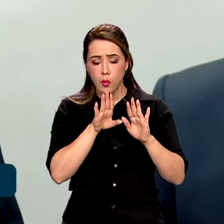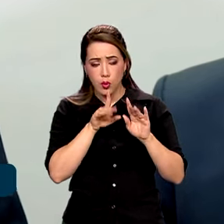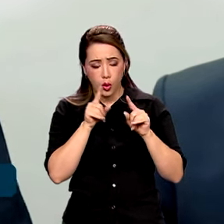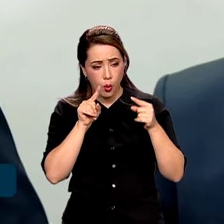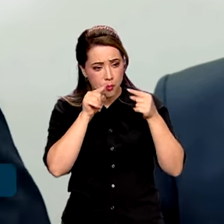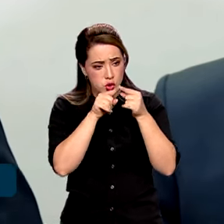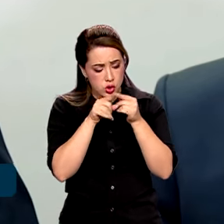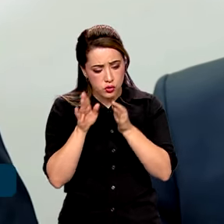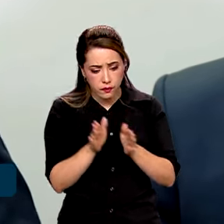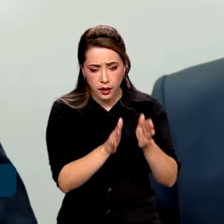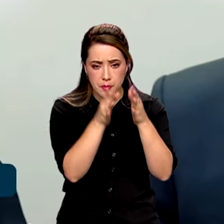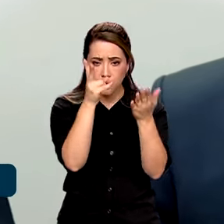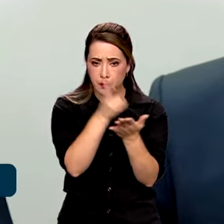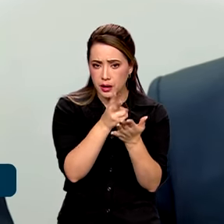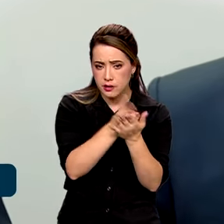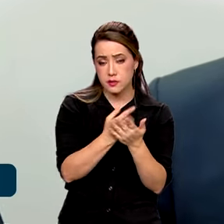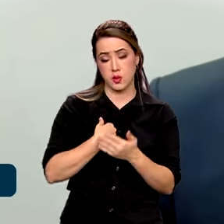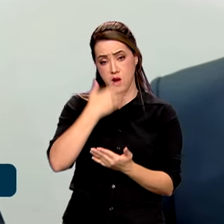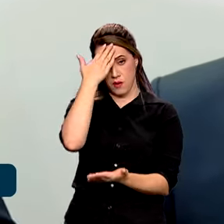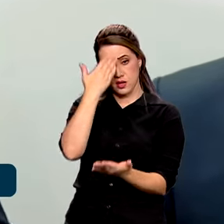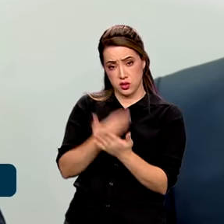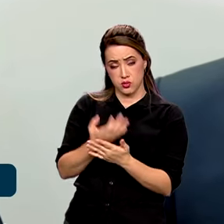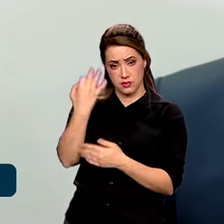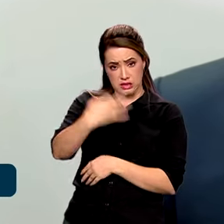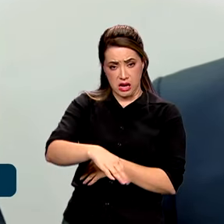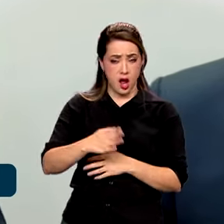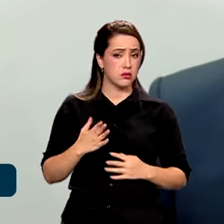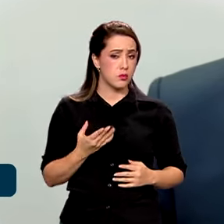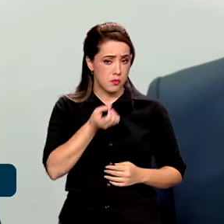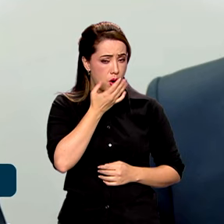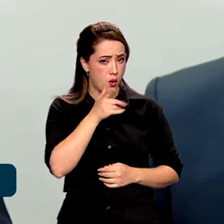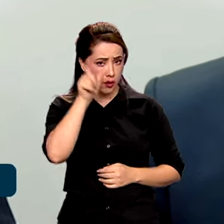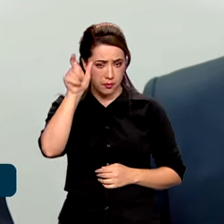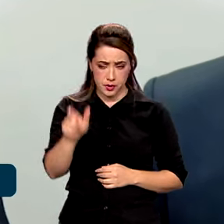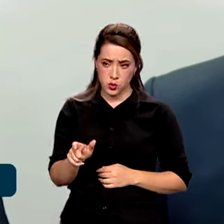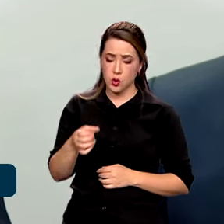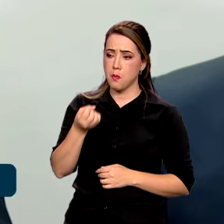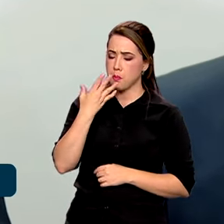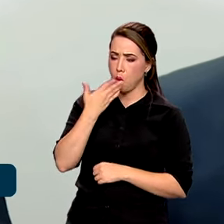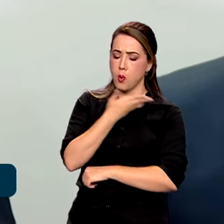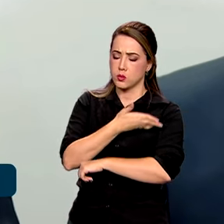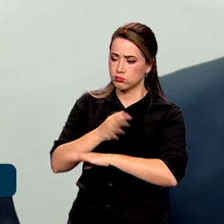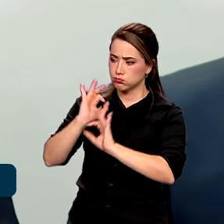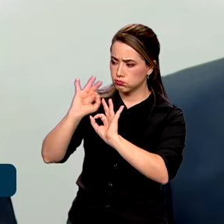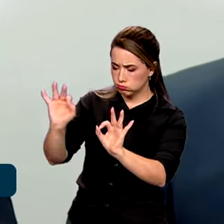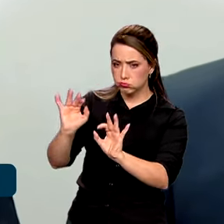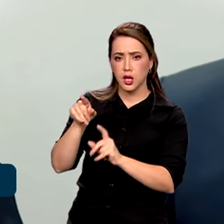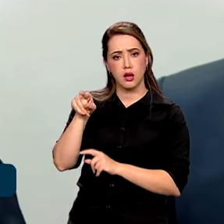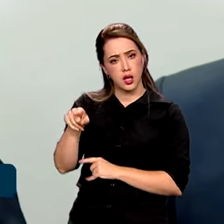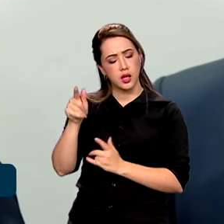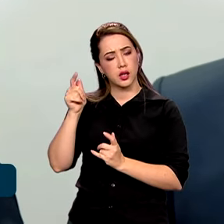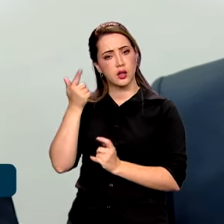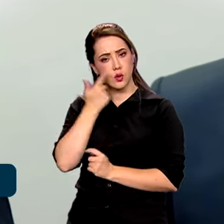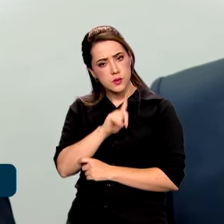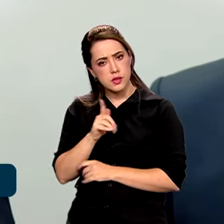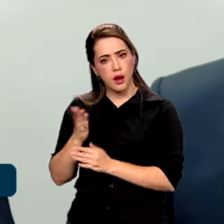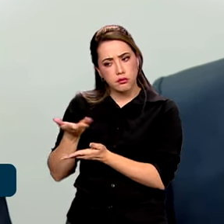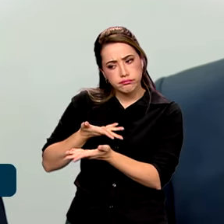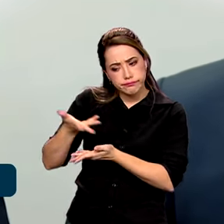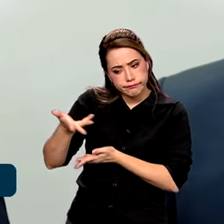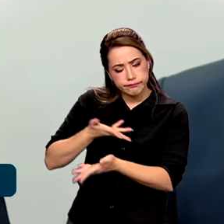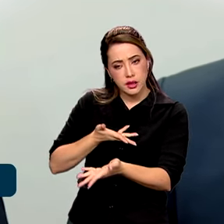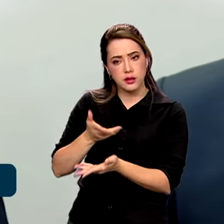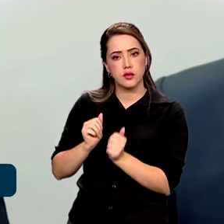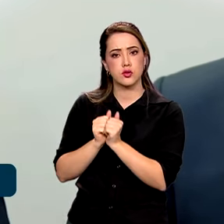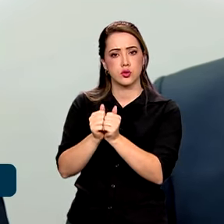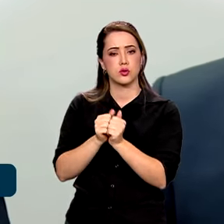certeza que vai dar muito certo e que o Márcio é uma pessoa muito educada, que vai interagir muito